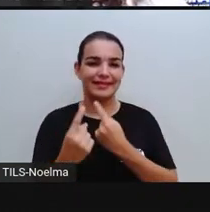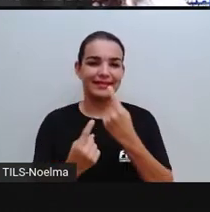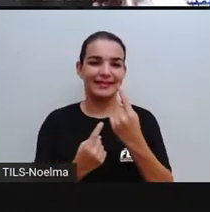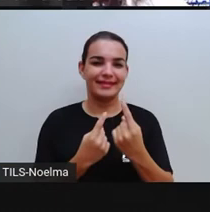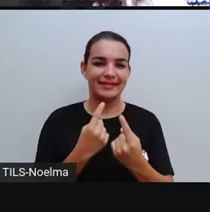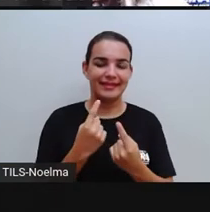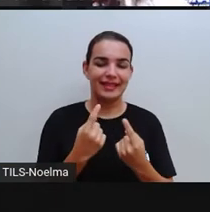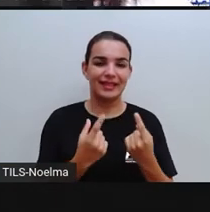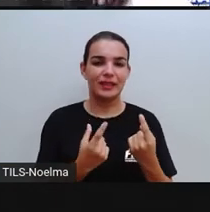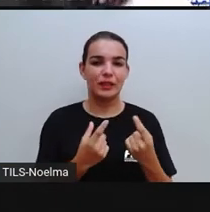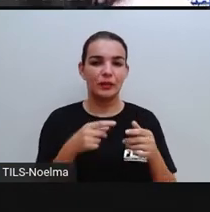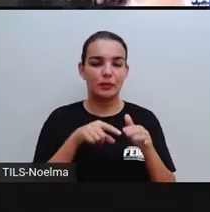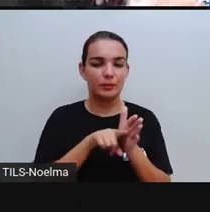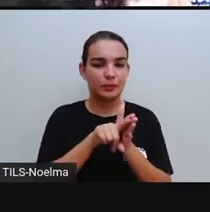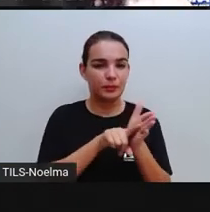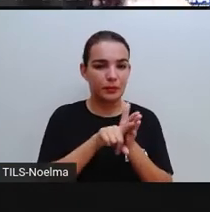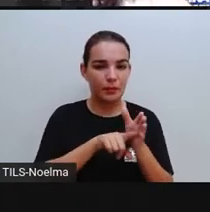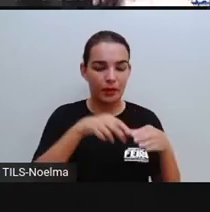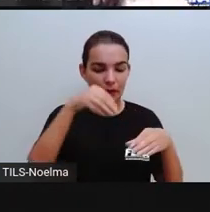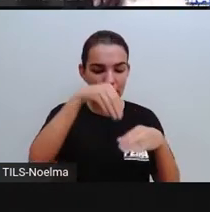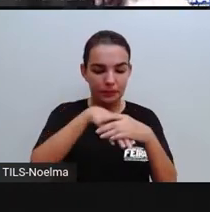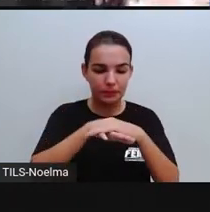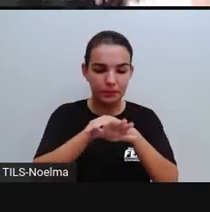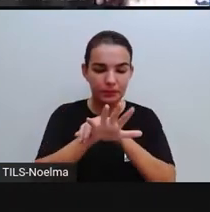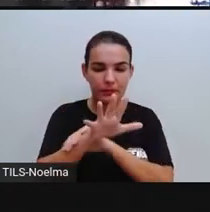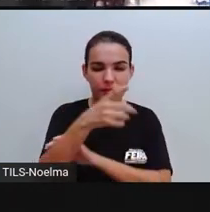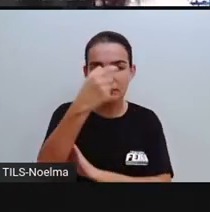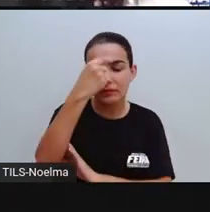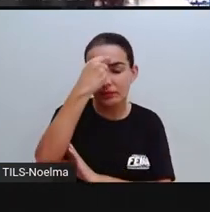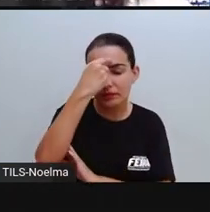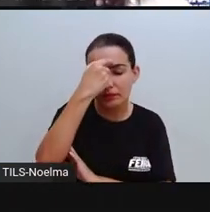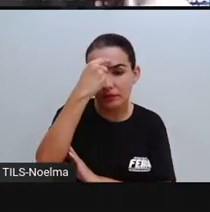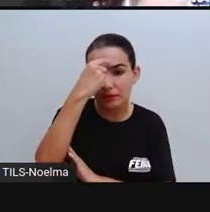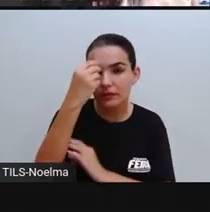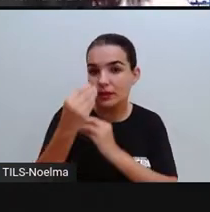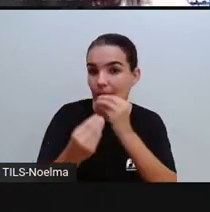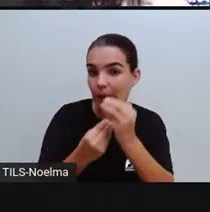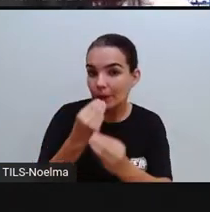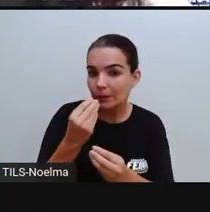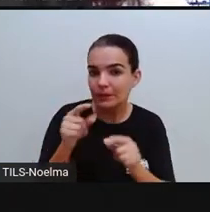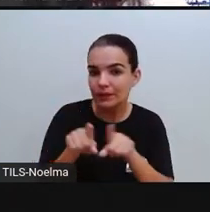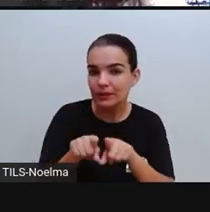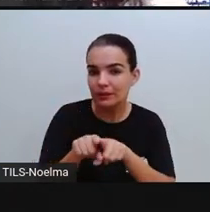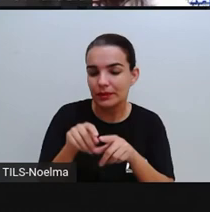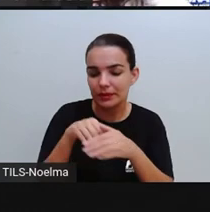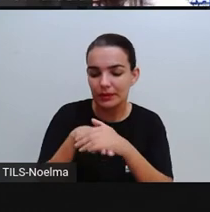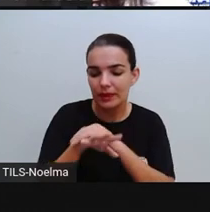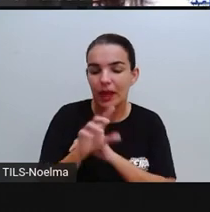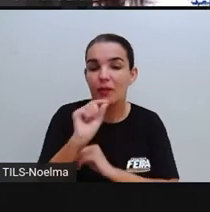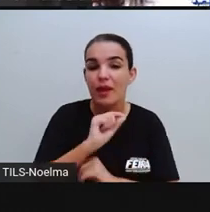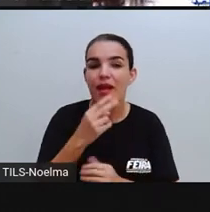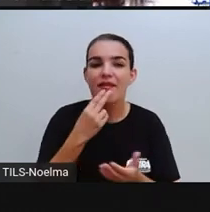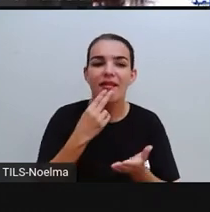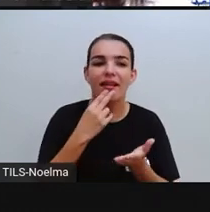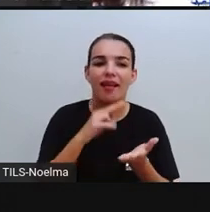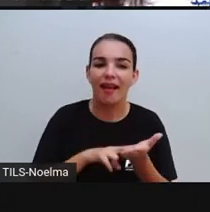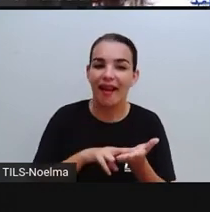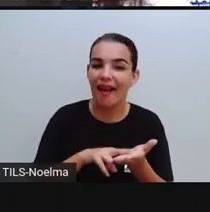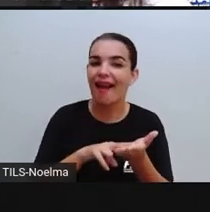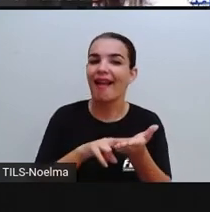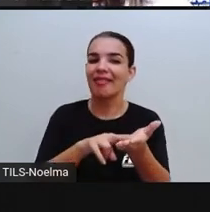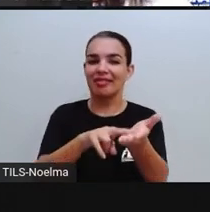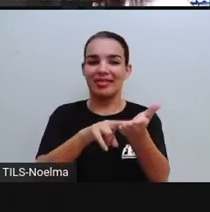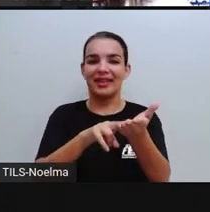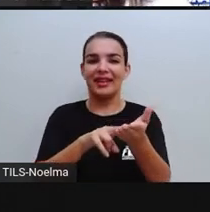para vocês, ó, além das fotografias que nós exploramos hoje, as cartas, ó, as